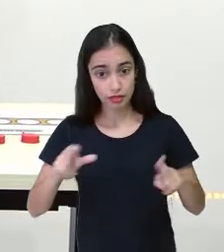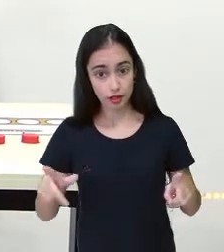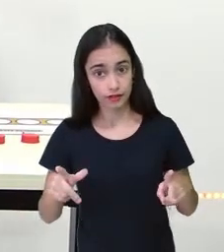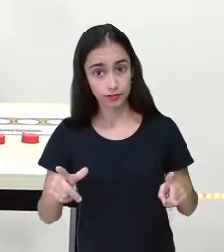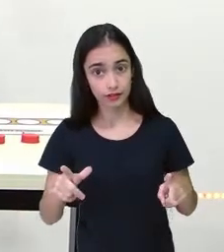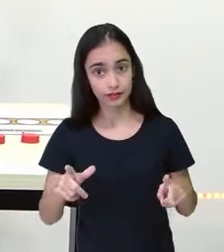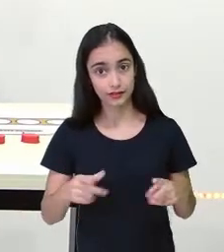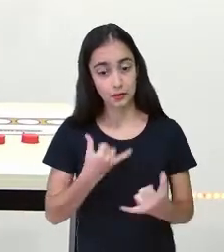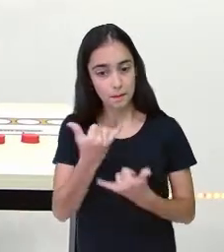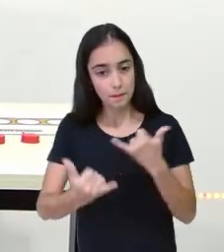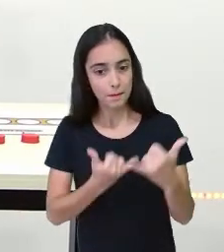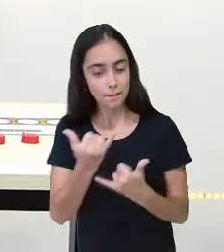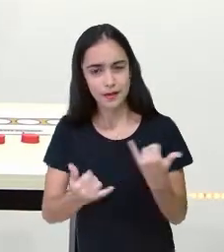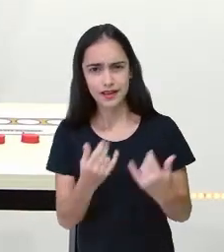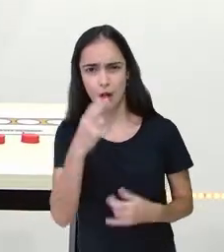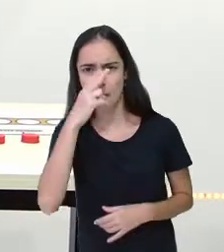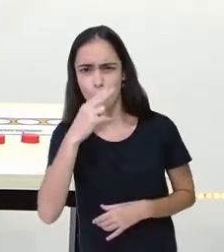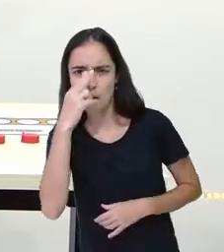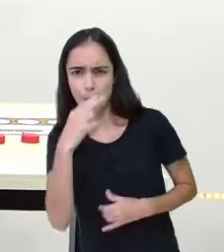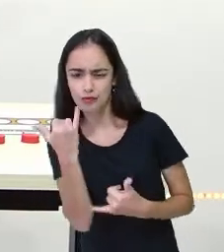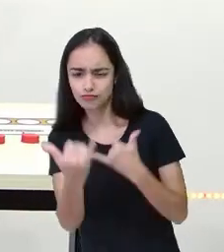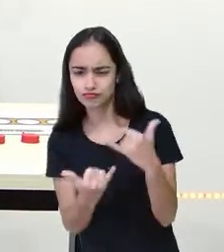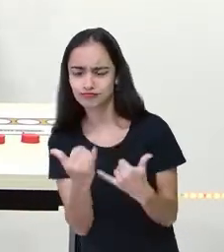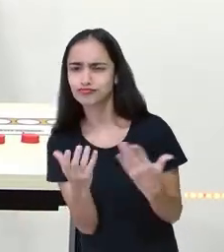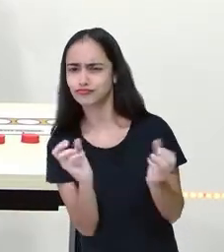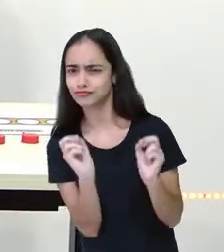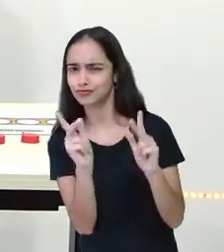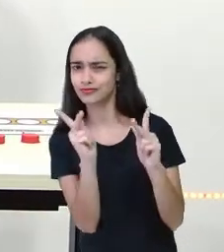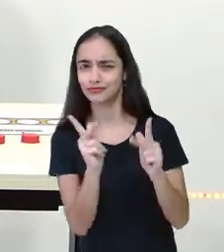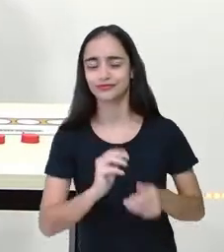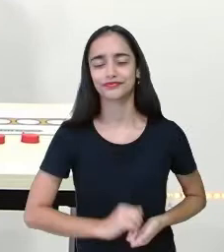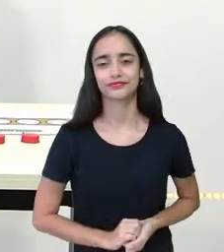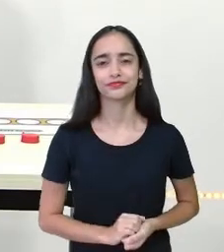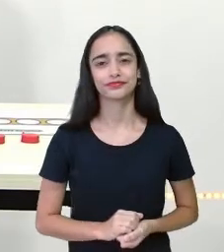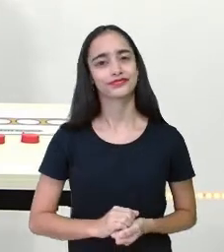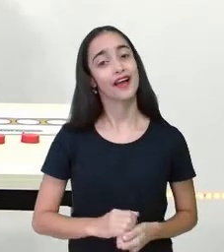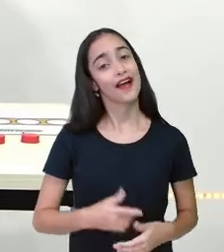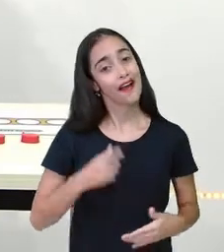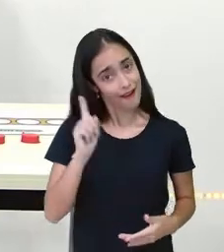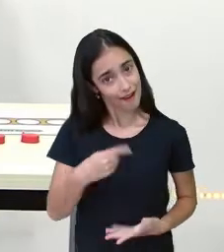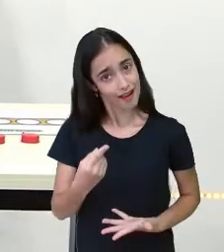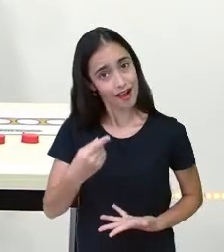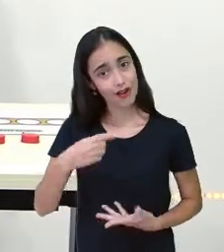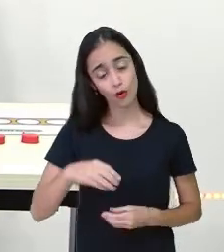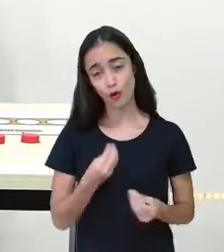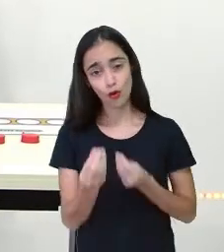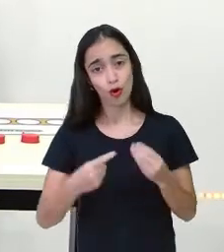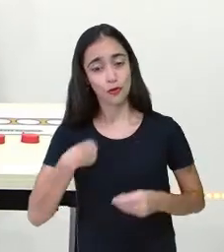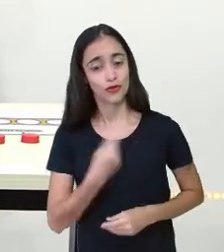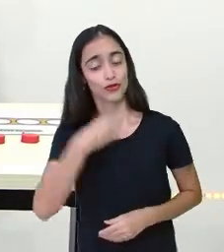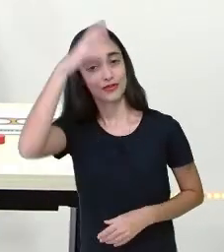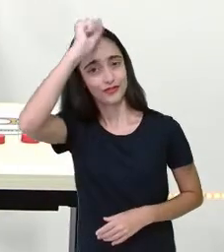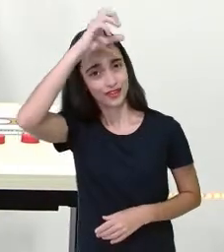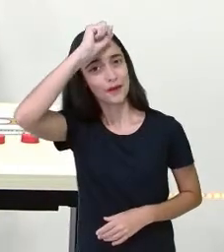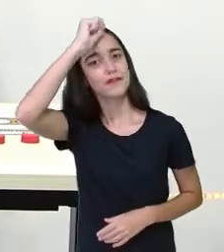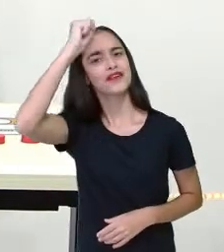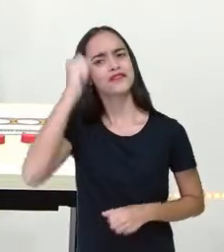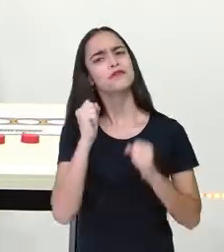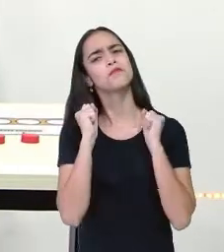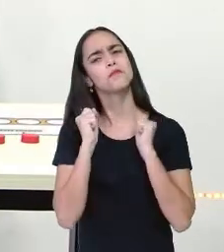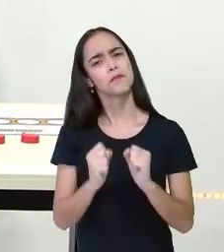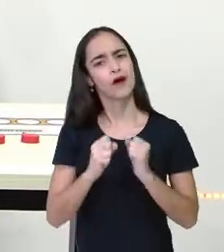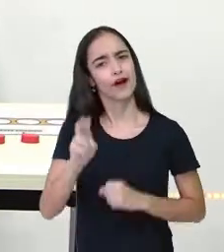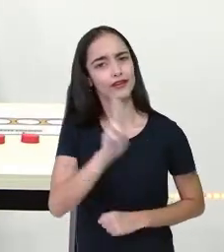mesmo jogo que a gente já aprendeu a jogar anteriormente, tá certo? E é assim que a gente vai aprendendo. A gente pode utilizar as mesmas ferramentas, mas